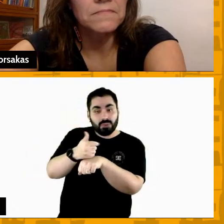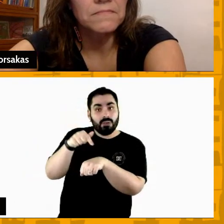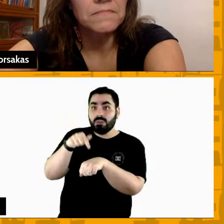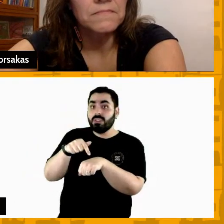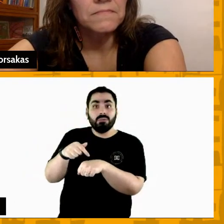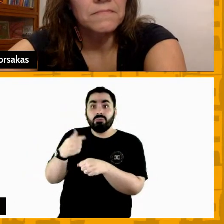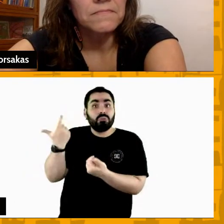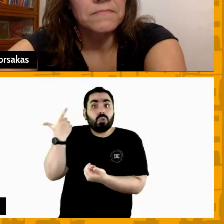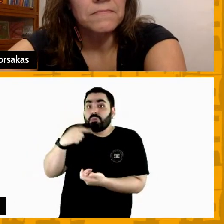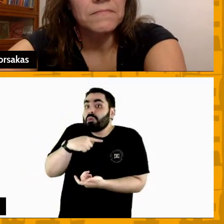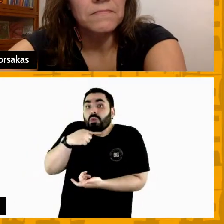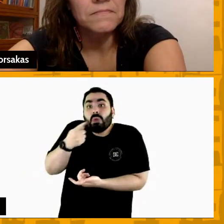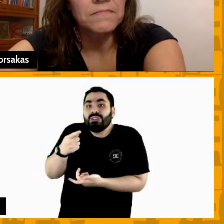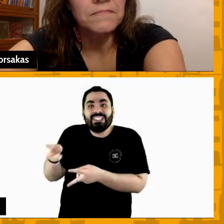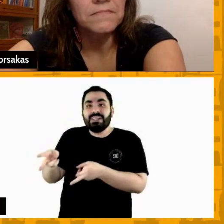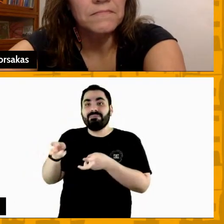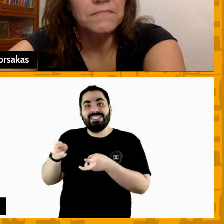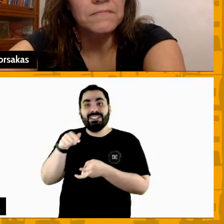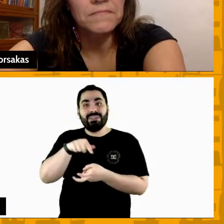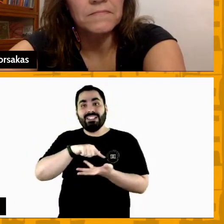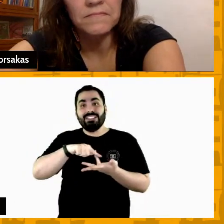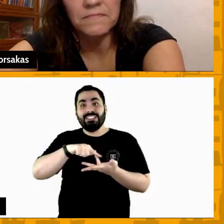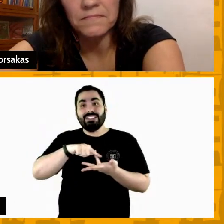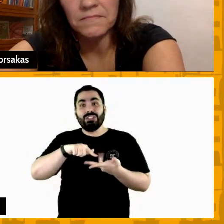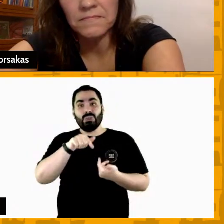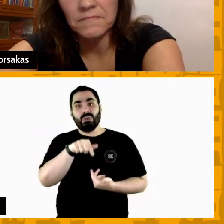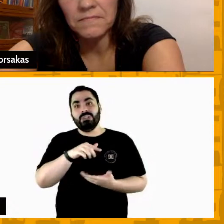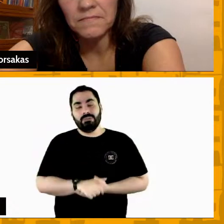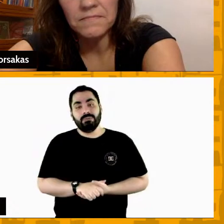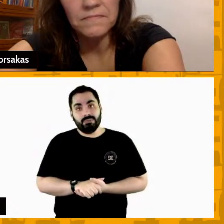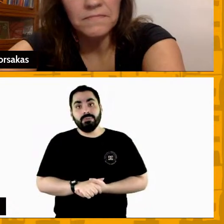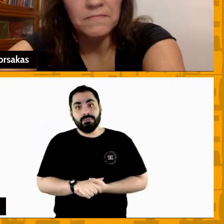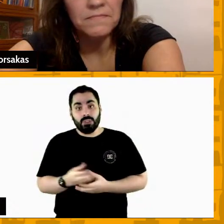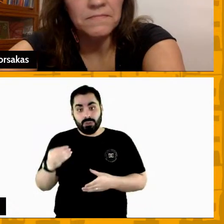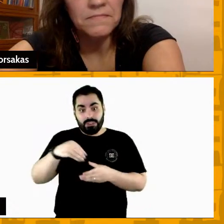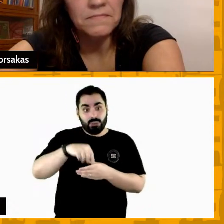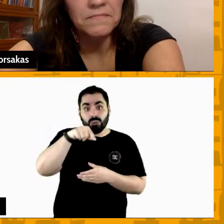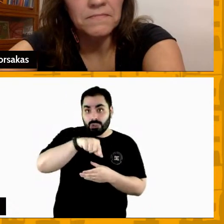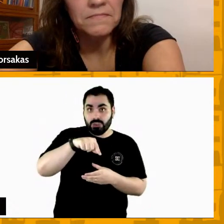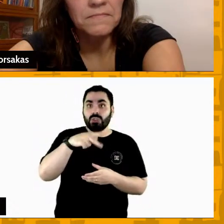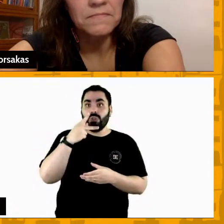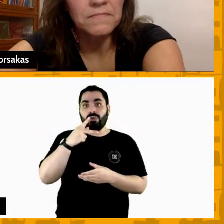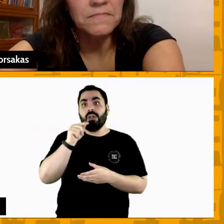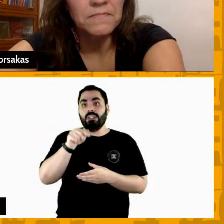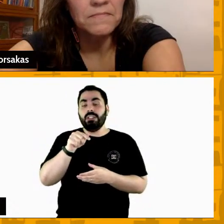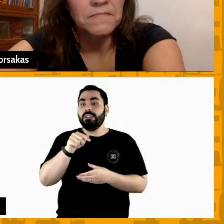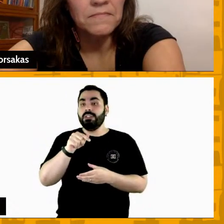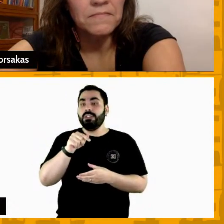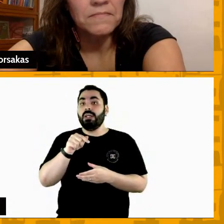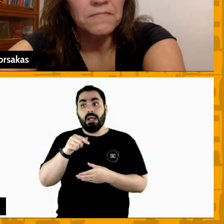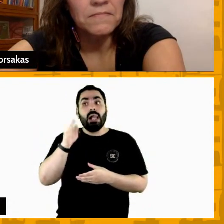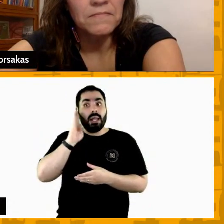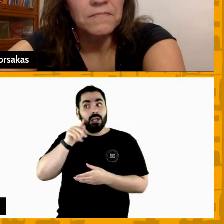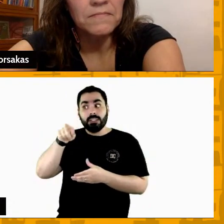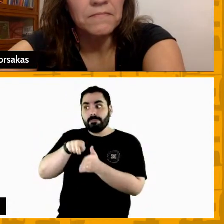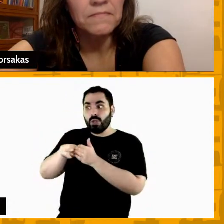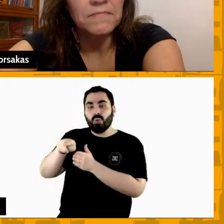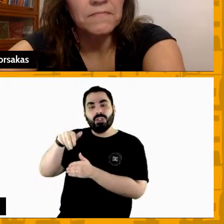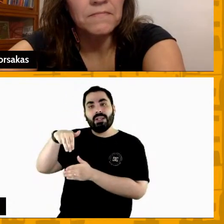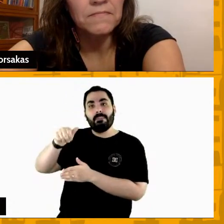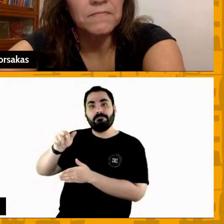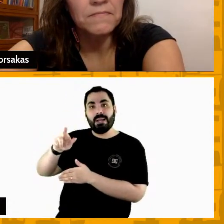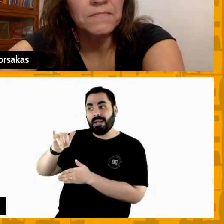e dentro disso que eu estou falando é muito legal essa pergunta da Marina é um compartilhar